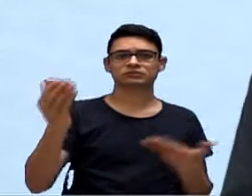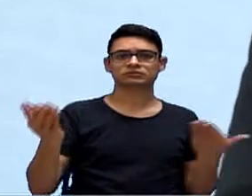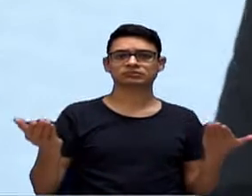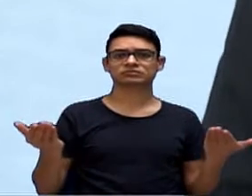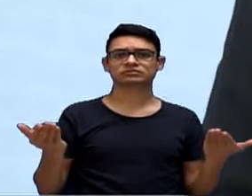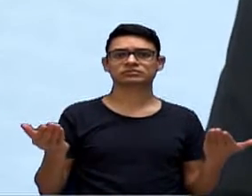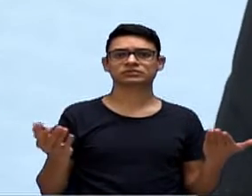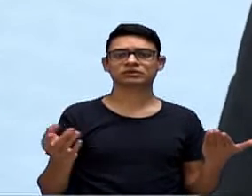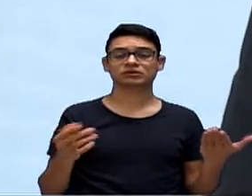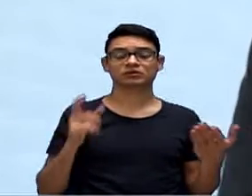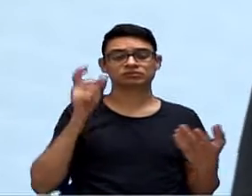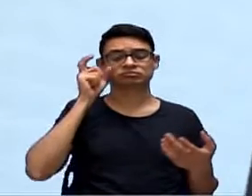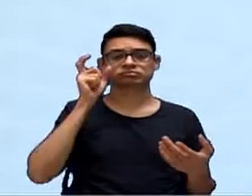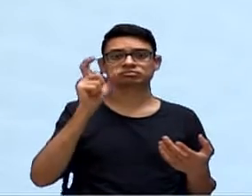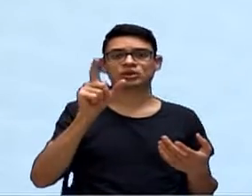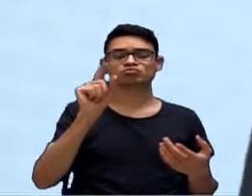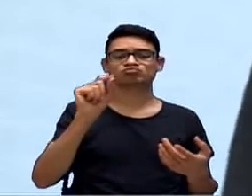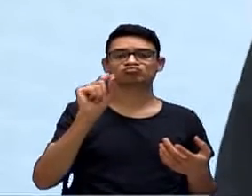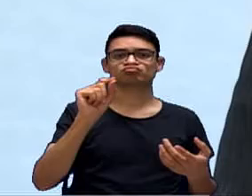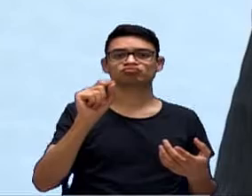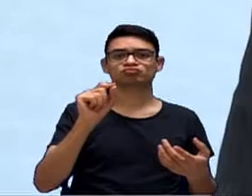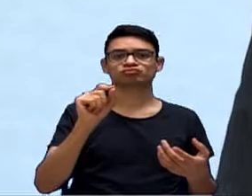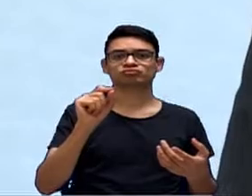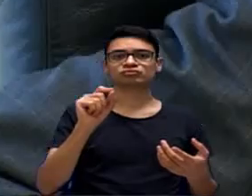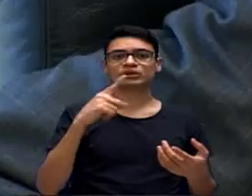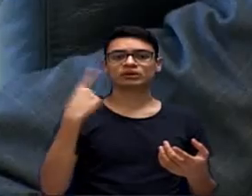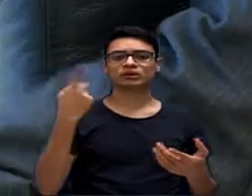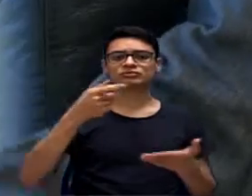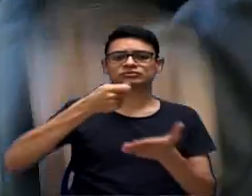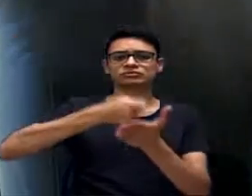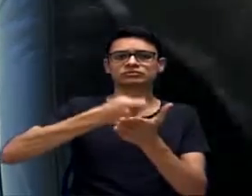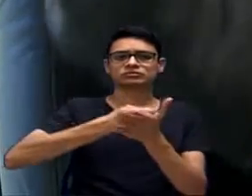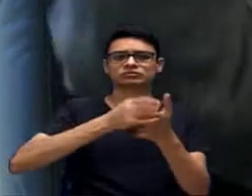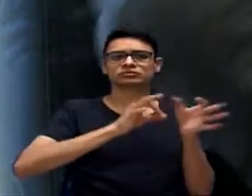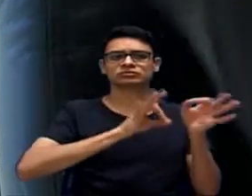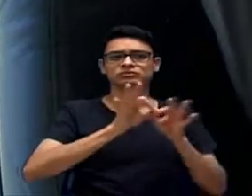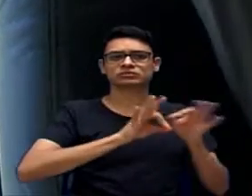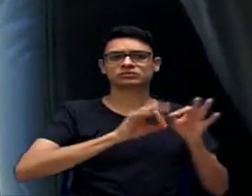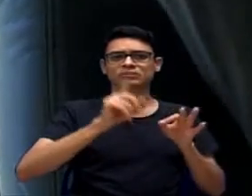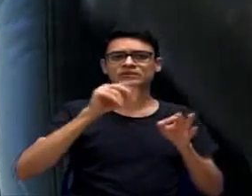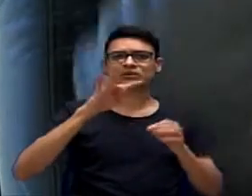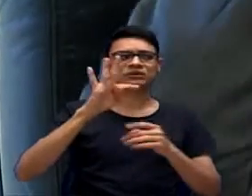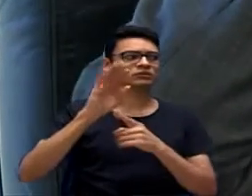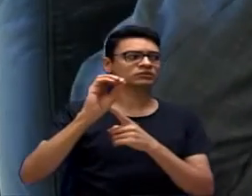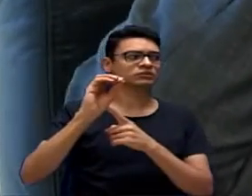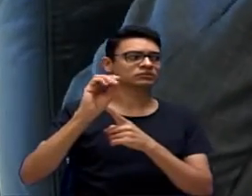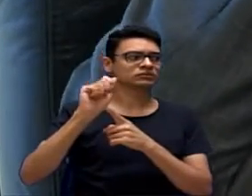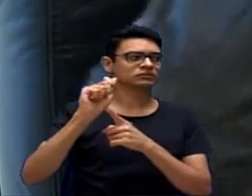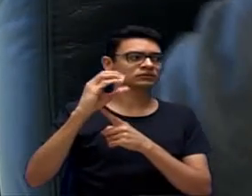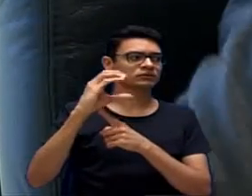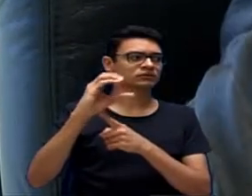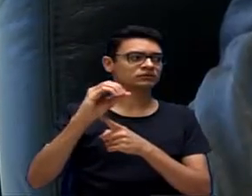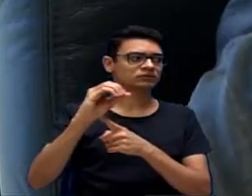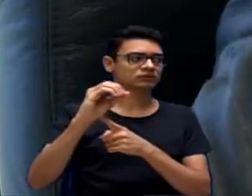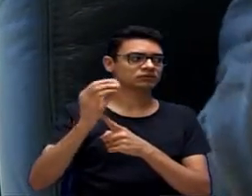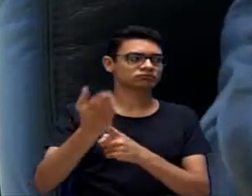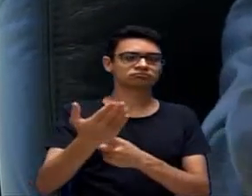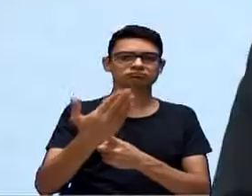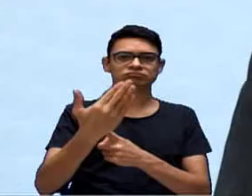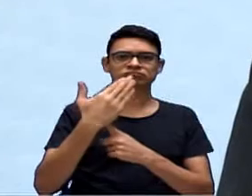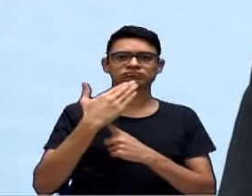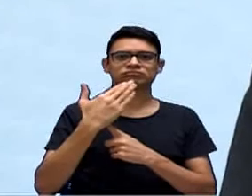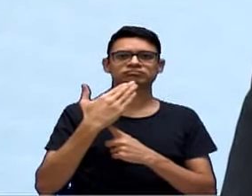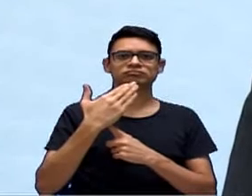olha só que interessante, porque o que nós defendemos no projeto é o que o TAC traz. Todos os questionamentos,